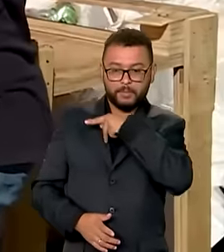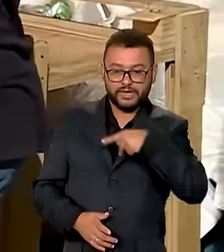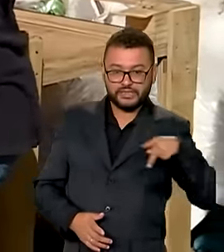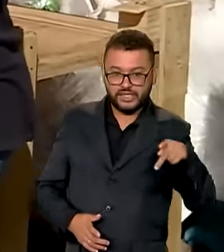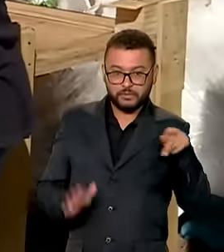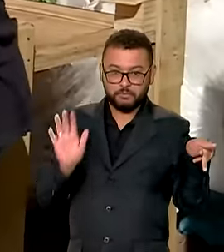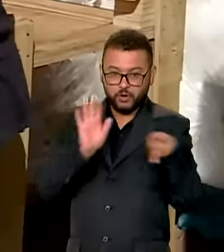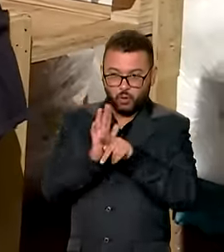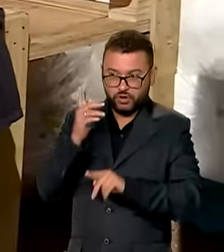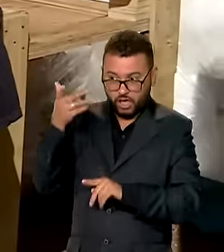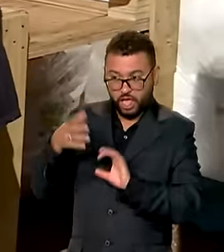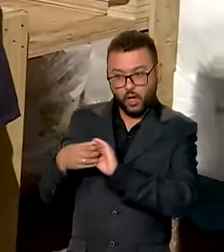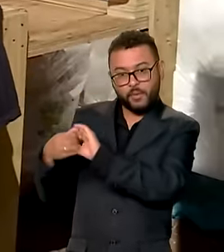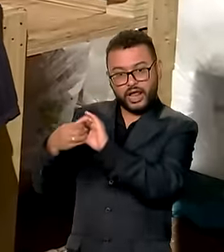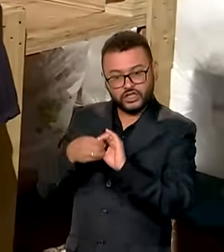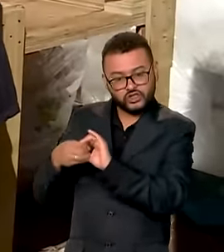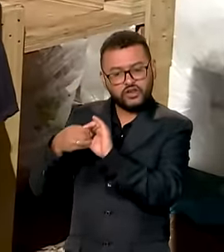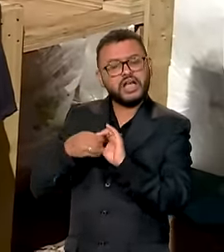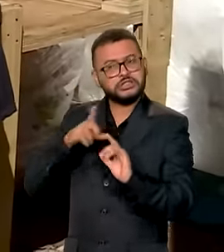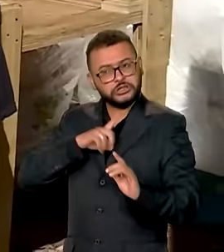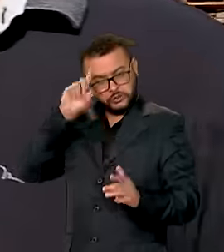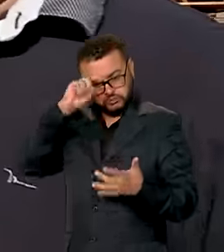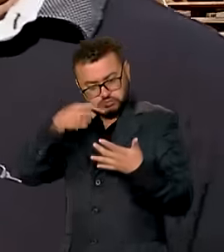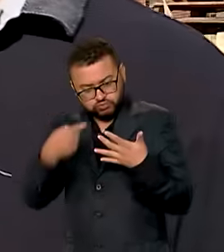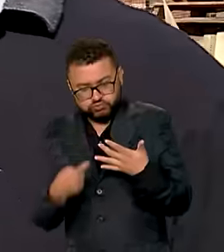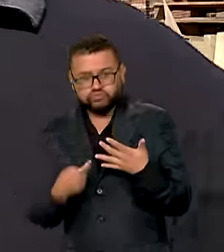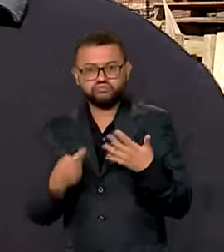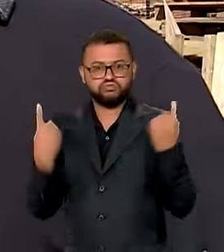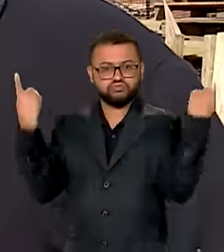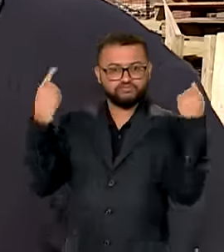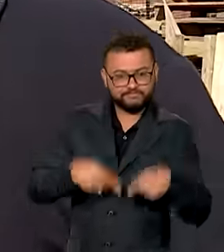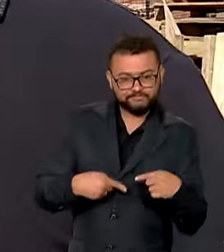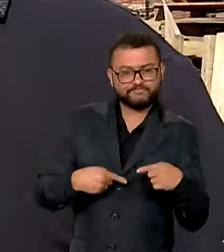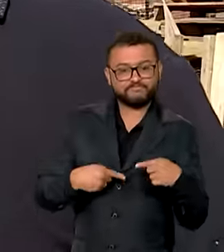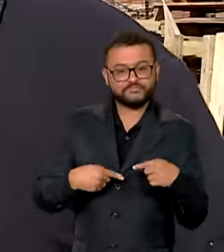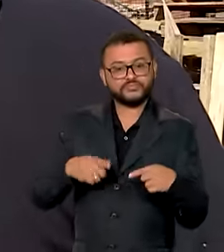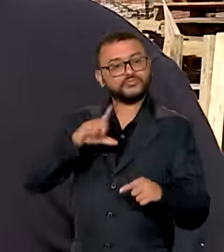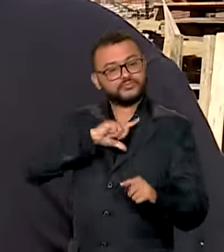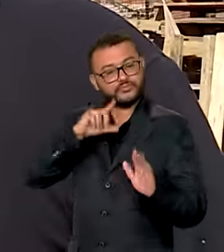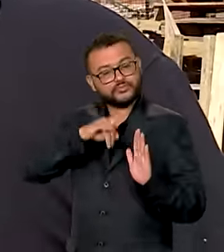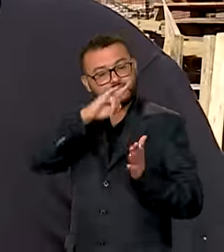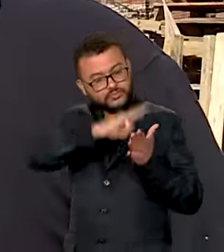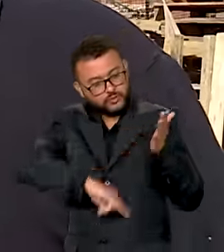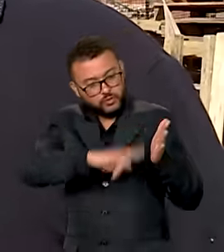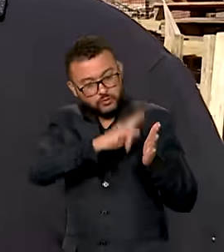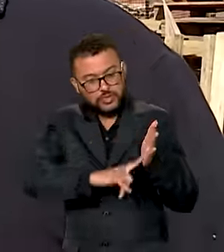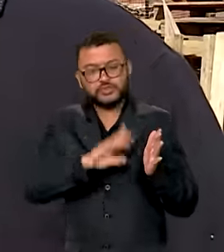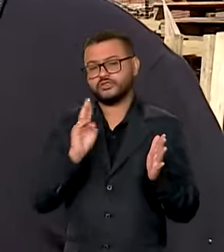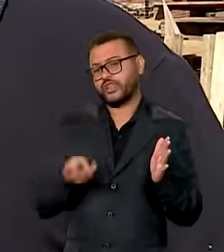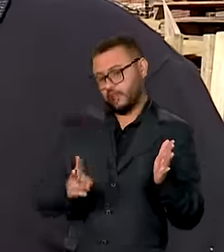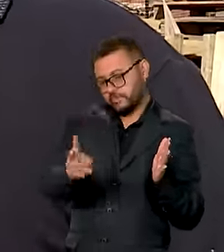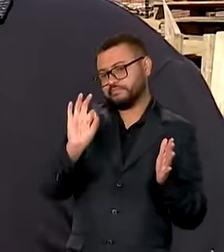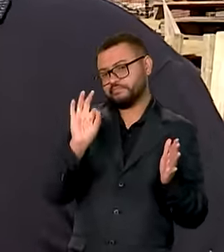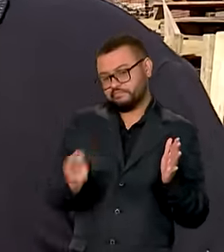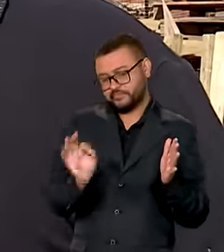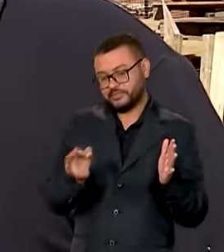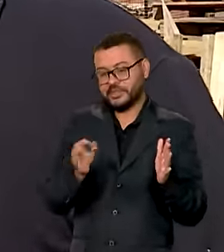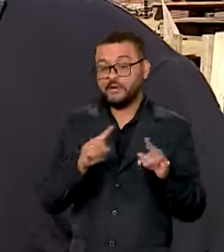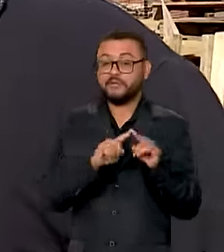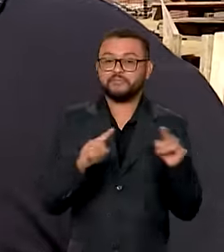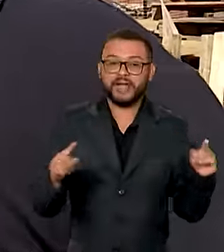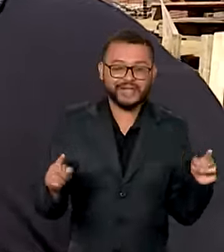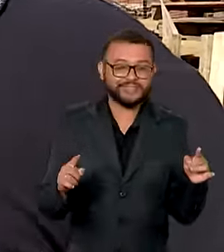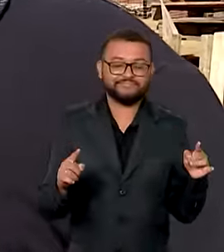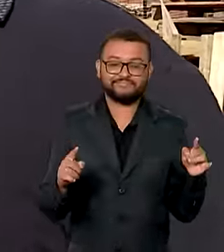conta que ainda são muitos os desafios. A gente sempre atuamos nossa documentação aqui, porém, como não tem